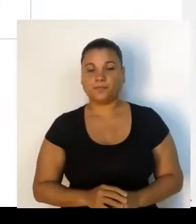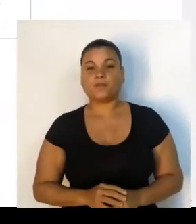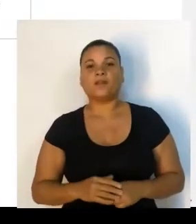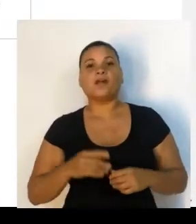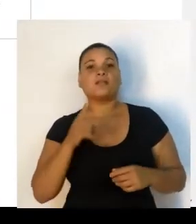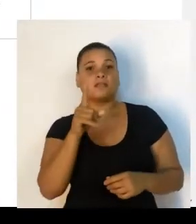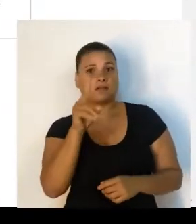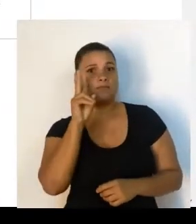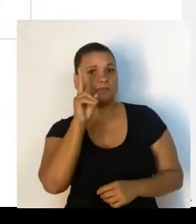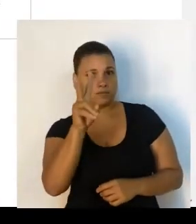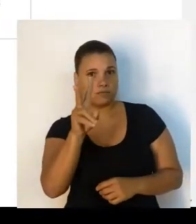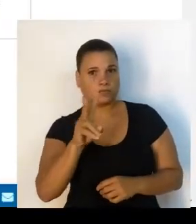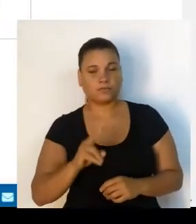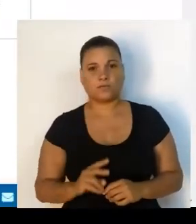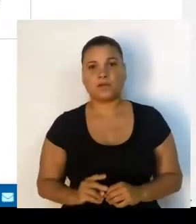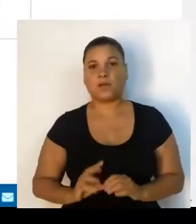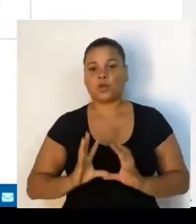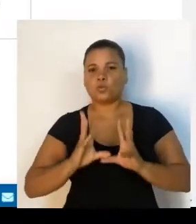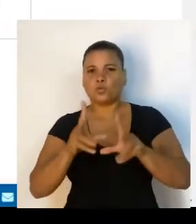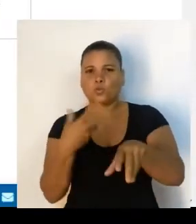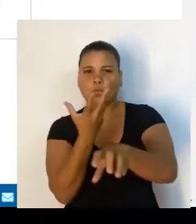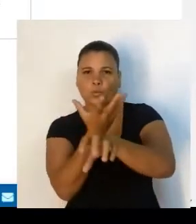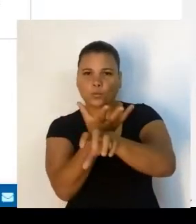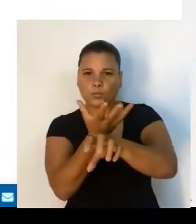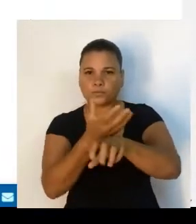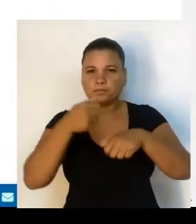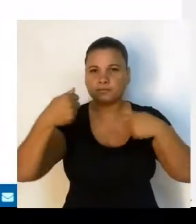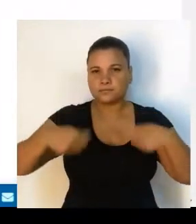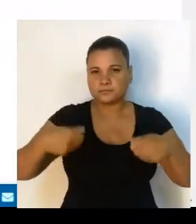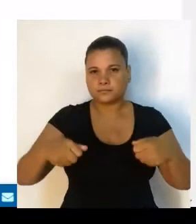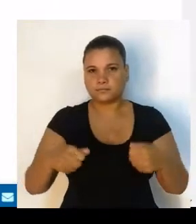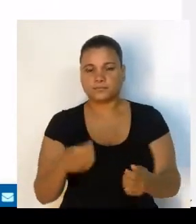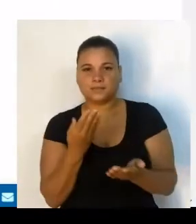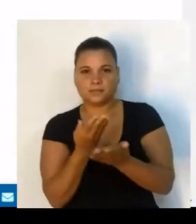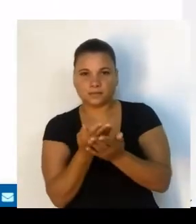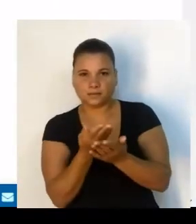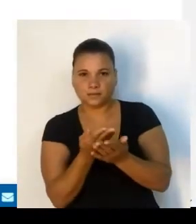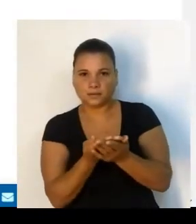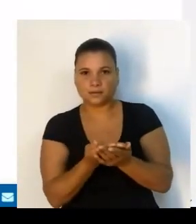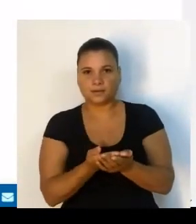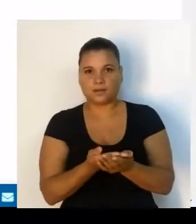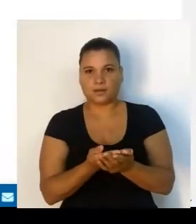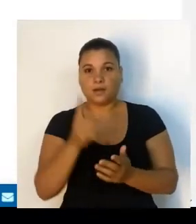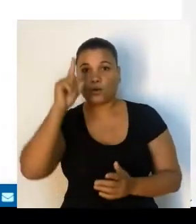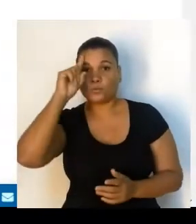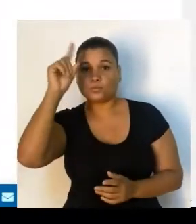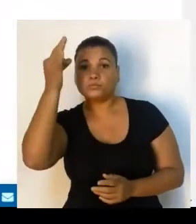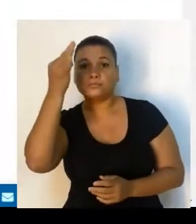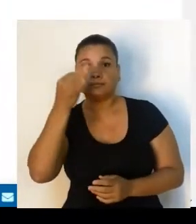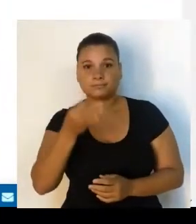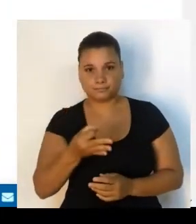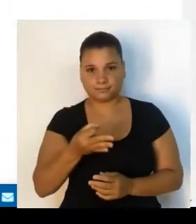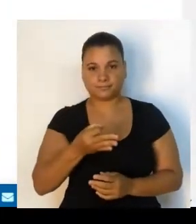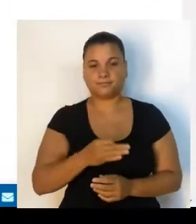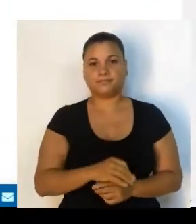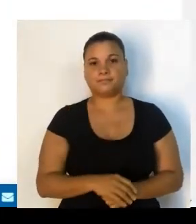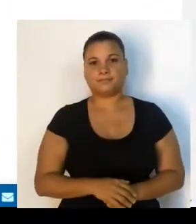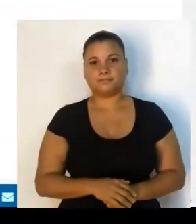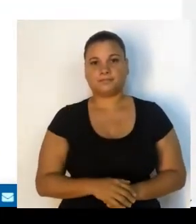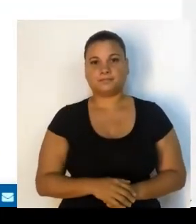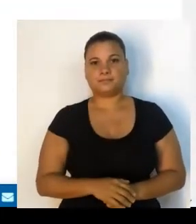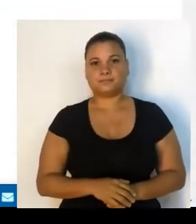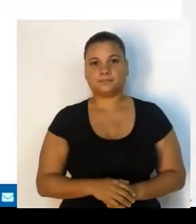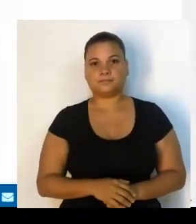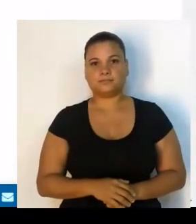nós chegaremos à página da turma, onde estará todos os conteúdos a serem estudados e suas devidas datas.